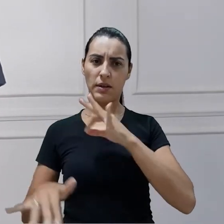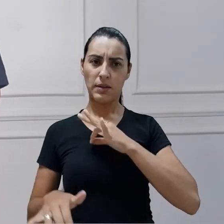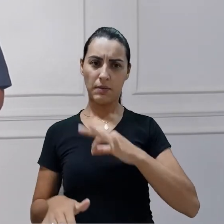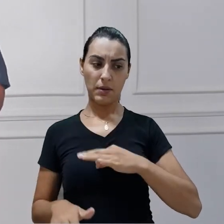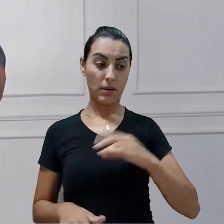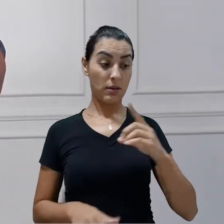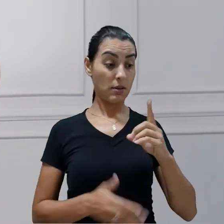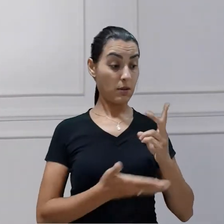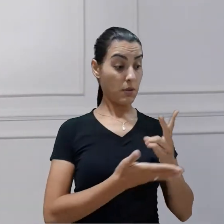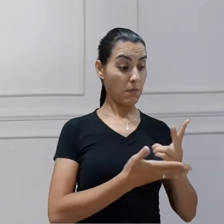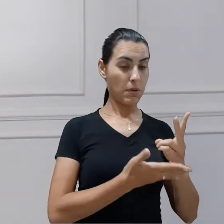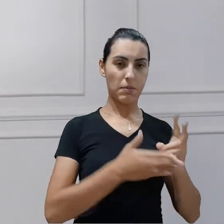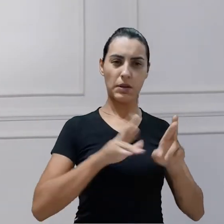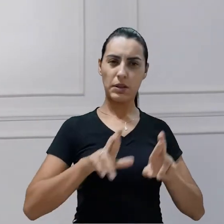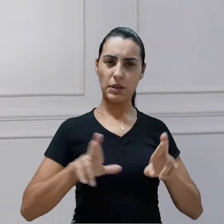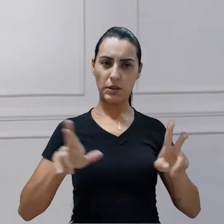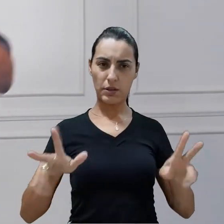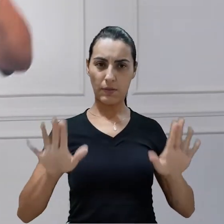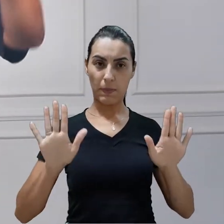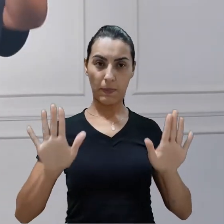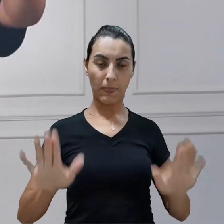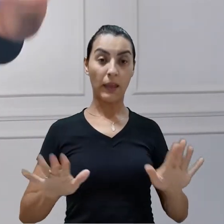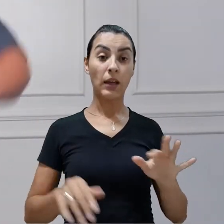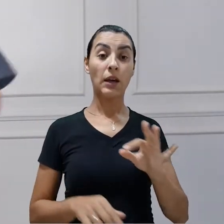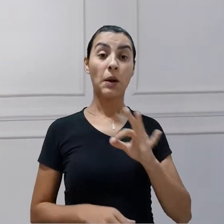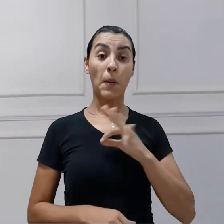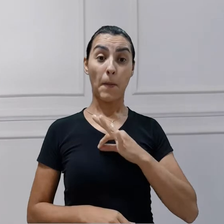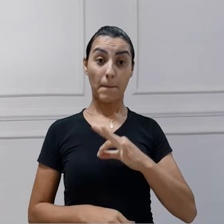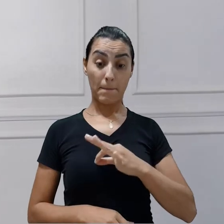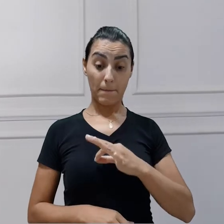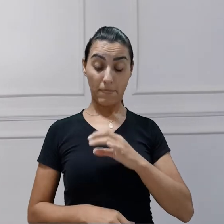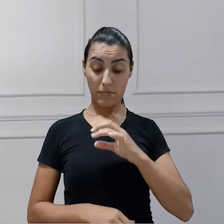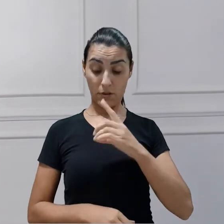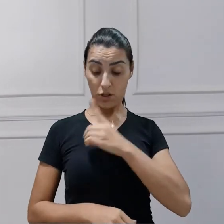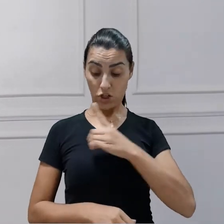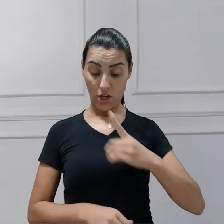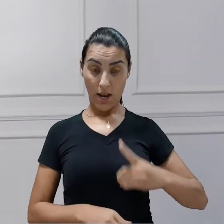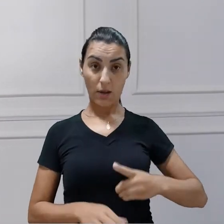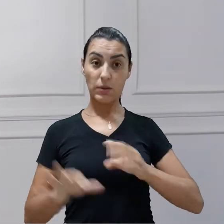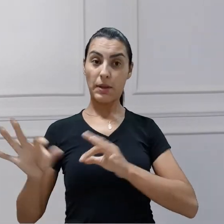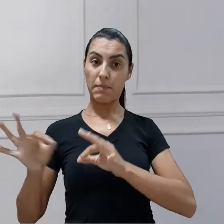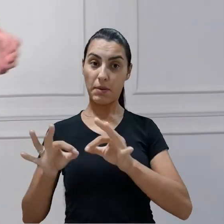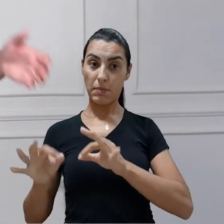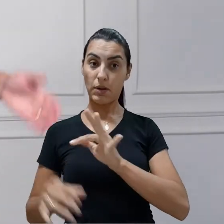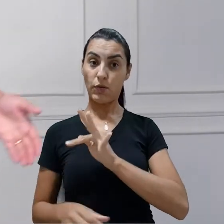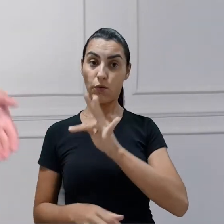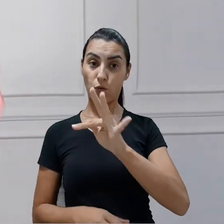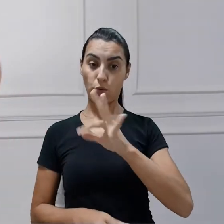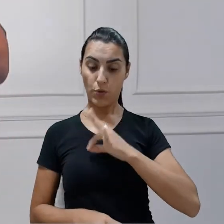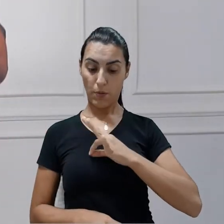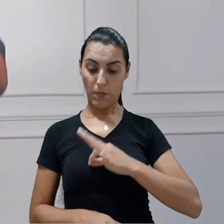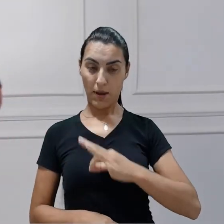entre os dois? O diácono que está se preparando para o sacerdócio é um seminarista que já vem de uma longa